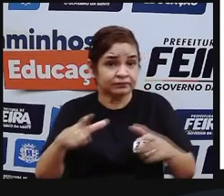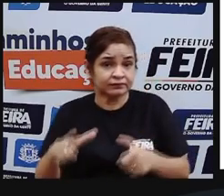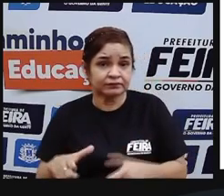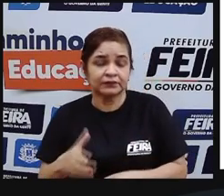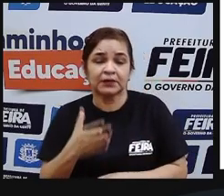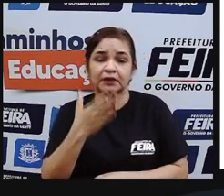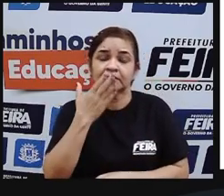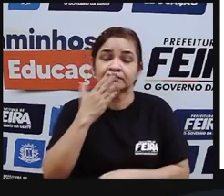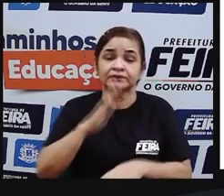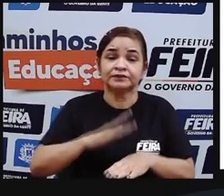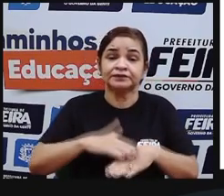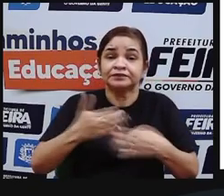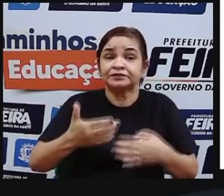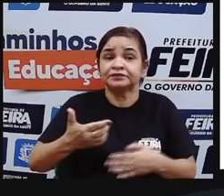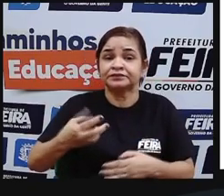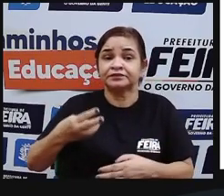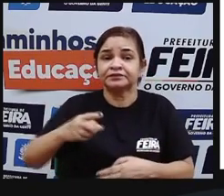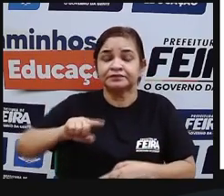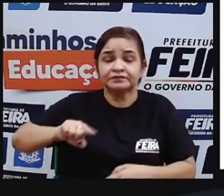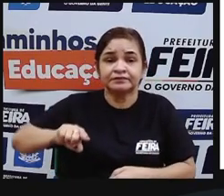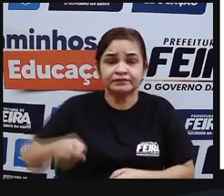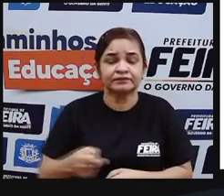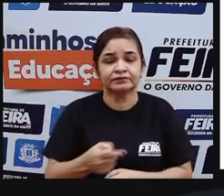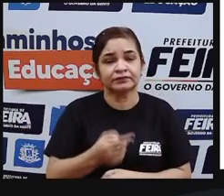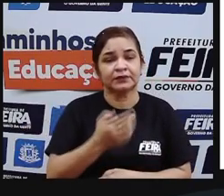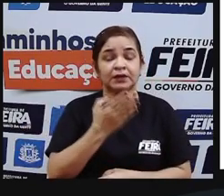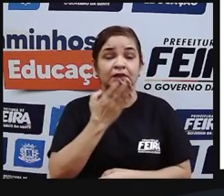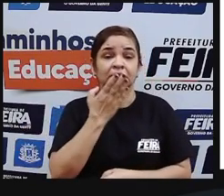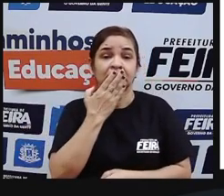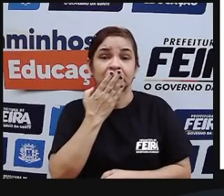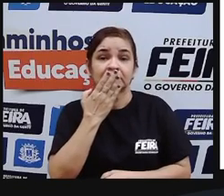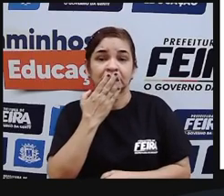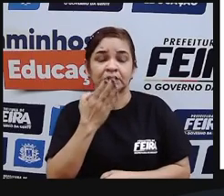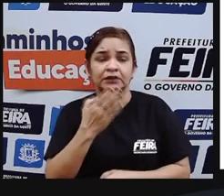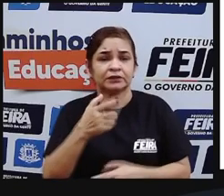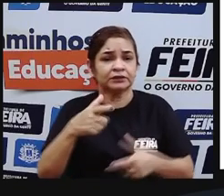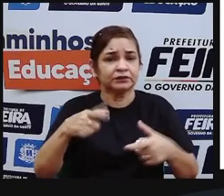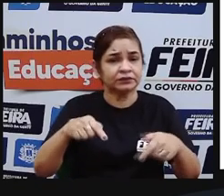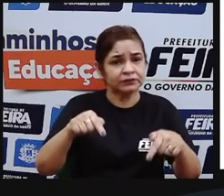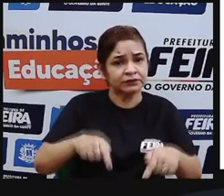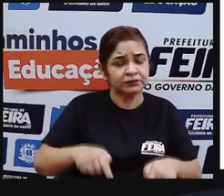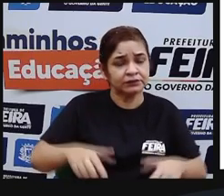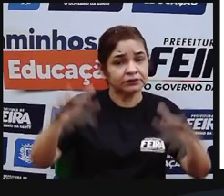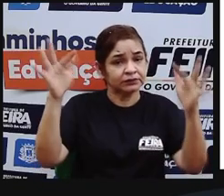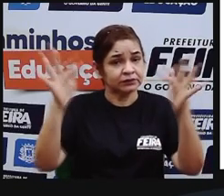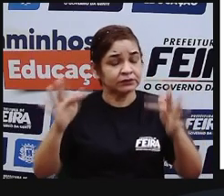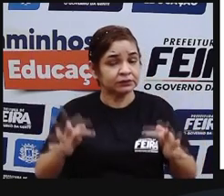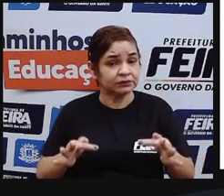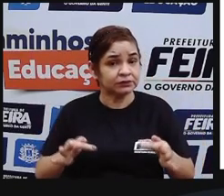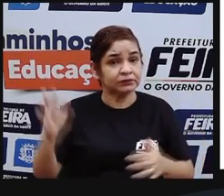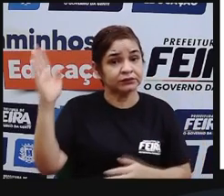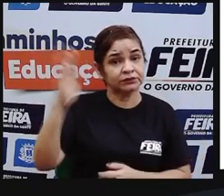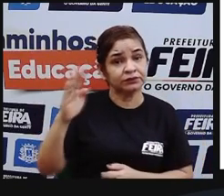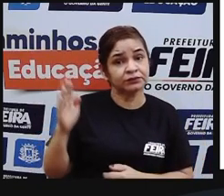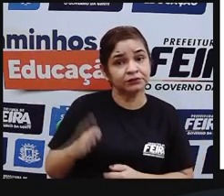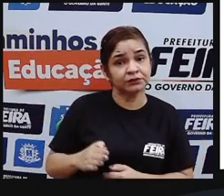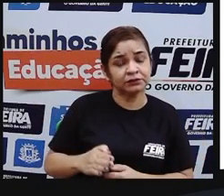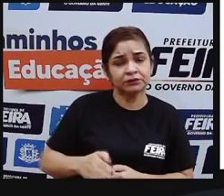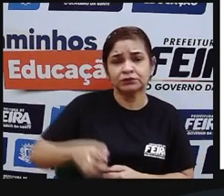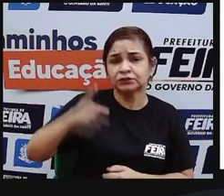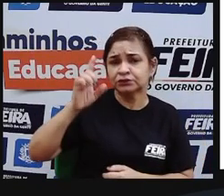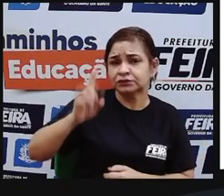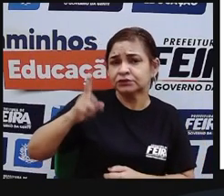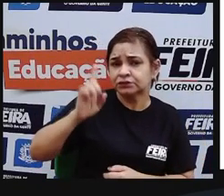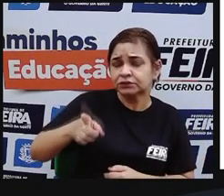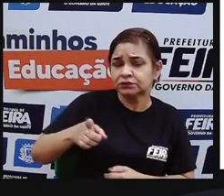de três milhões de índios, proprietários felizes da terra brasilis, pois todo dia era dia